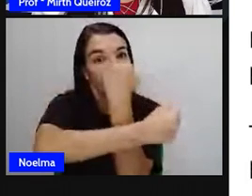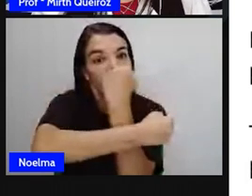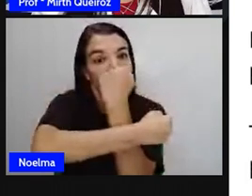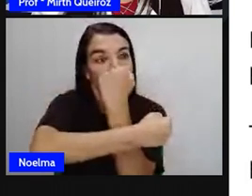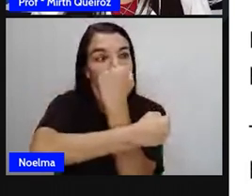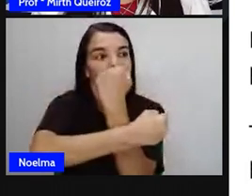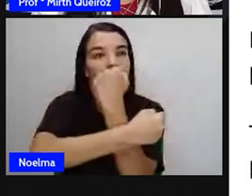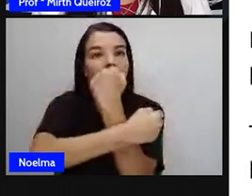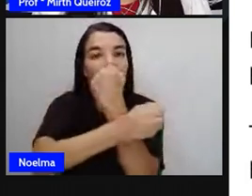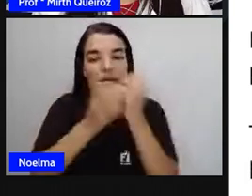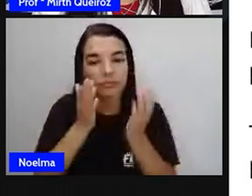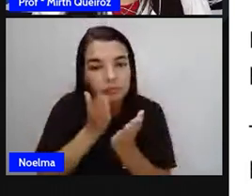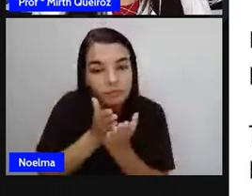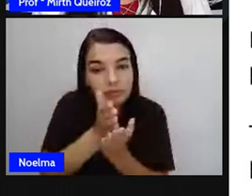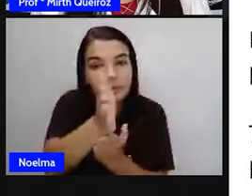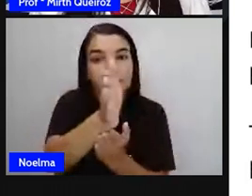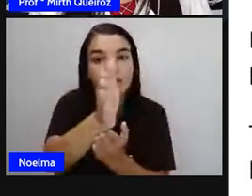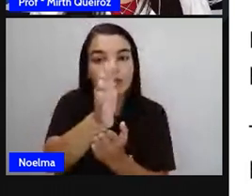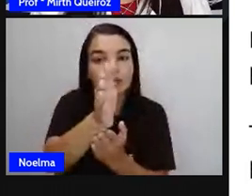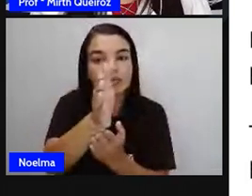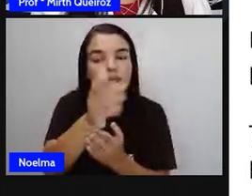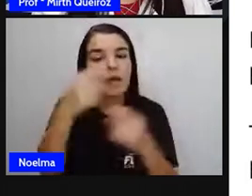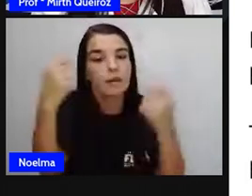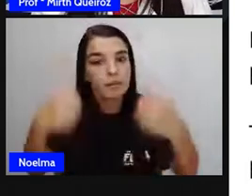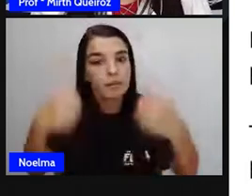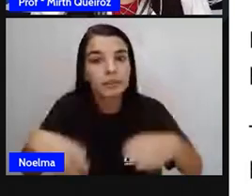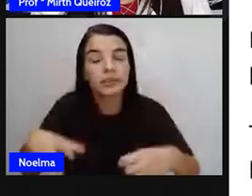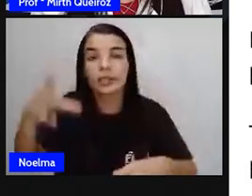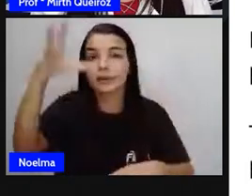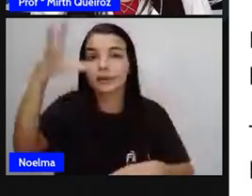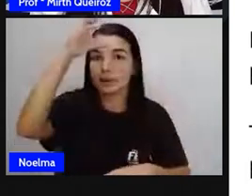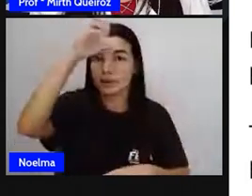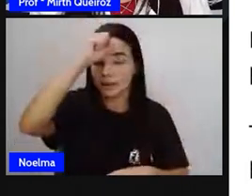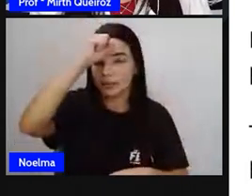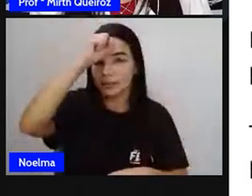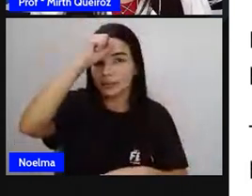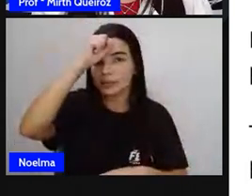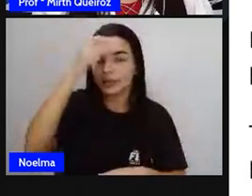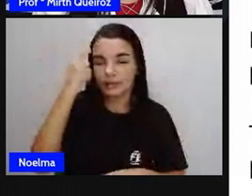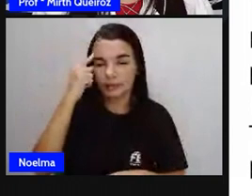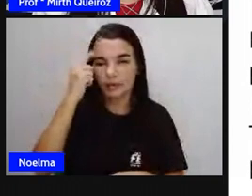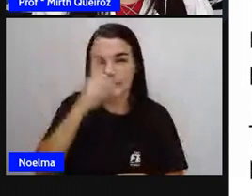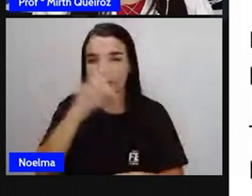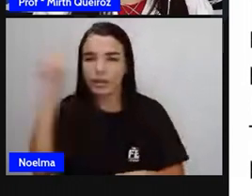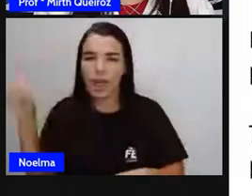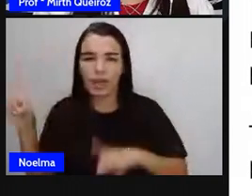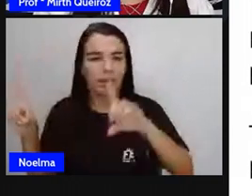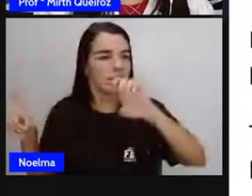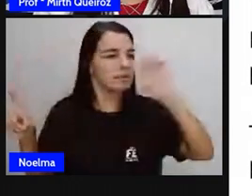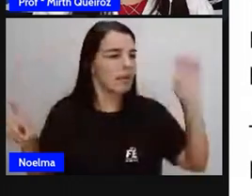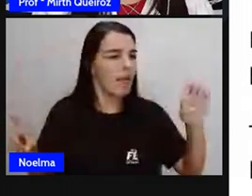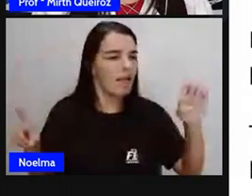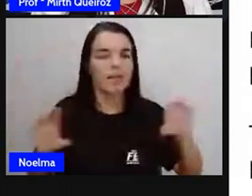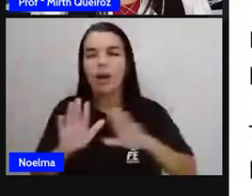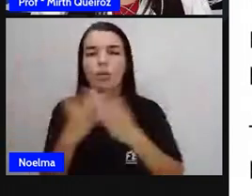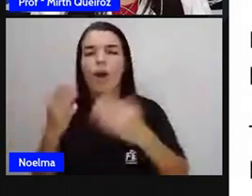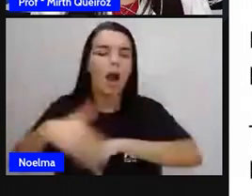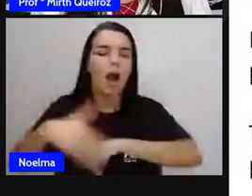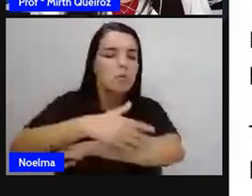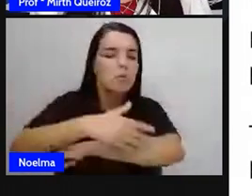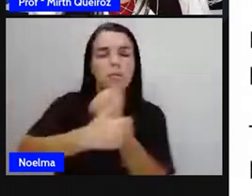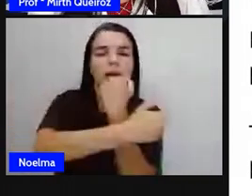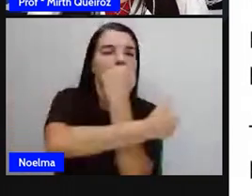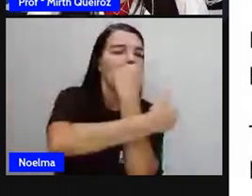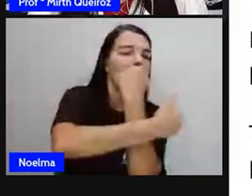a seguir em frente. Então, a gente precisa aprender, né? A direita, a esquerda, a rua paralela, a rua,